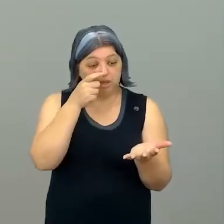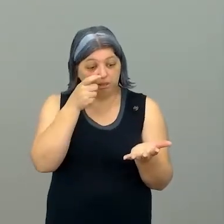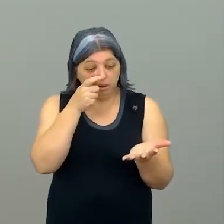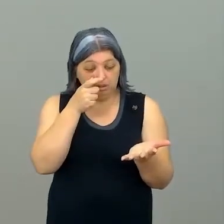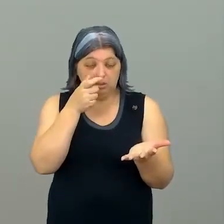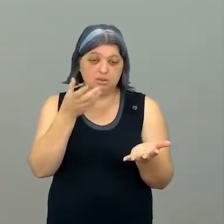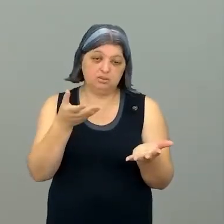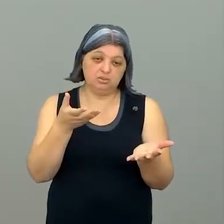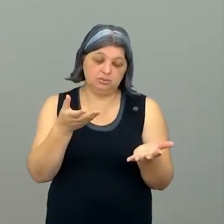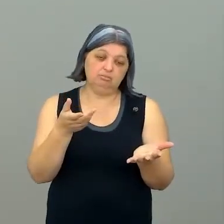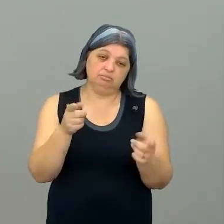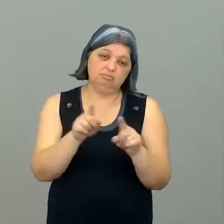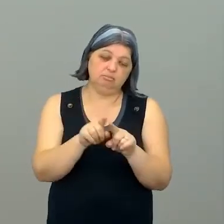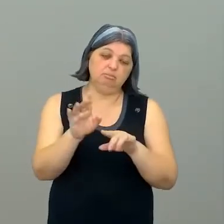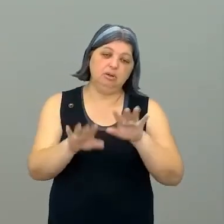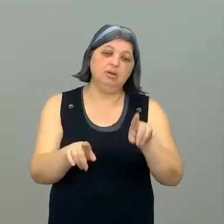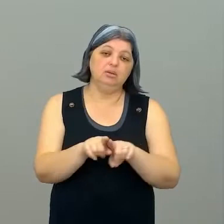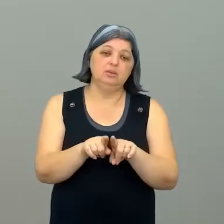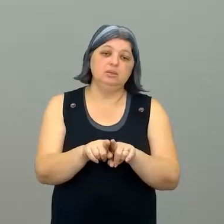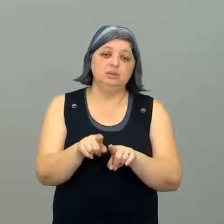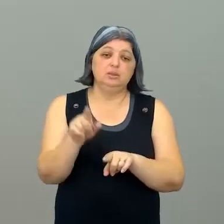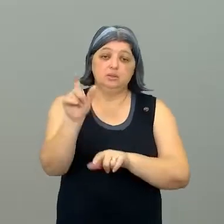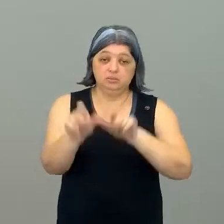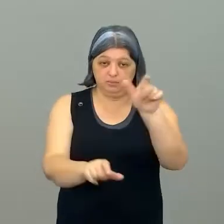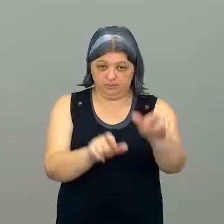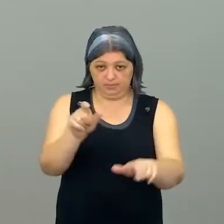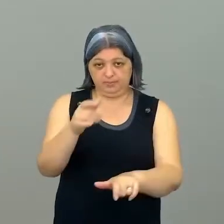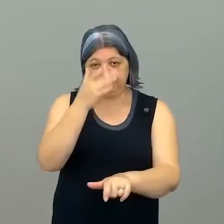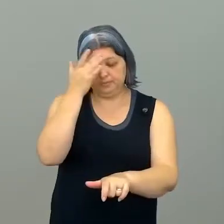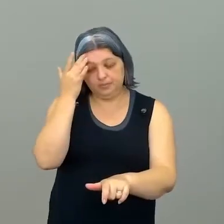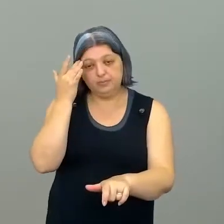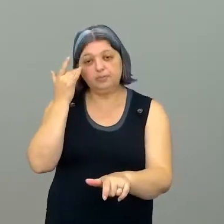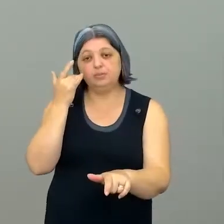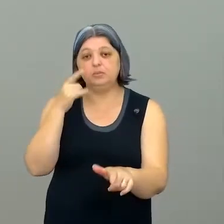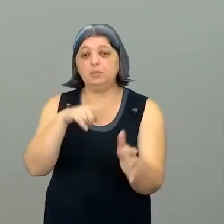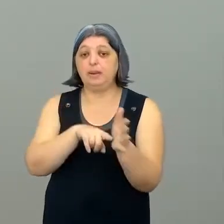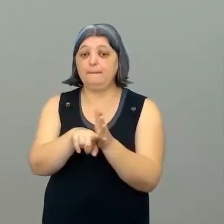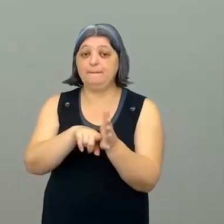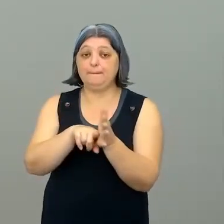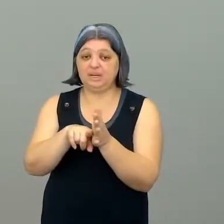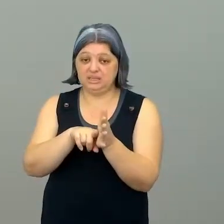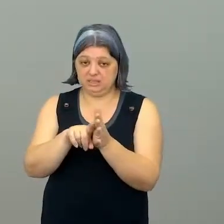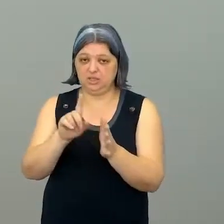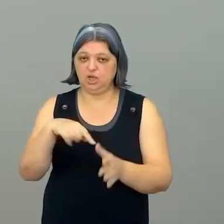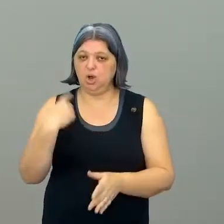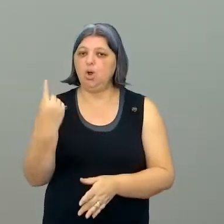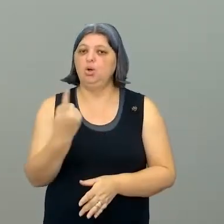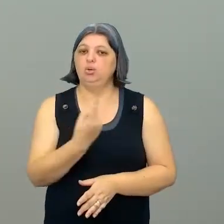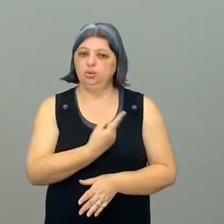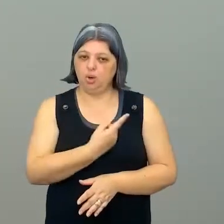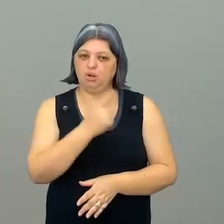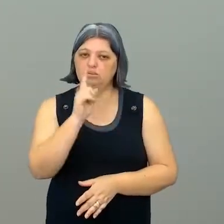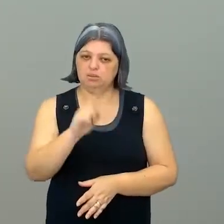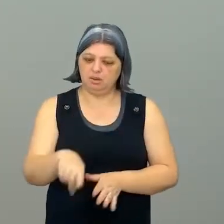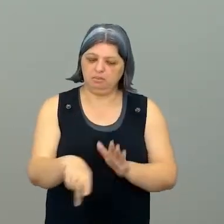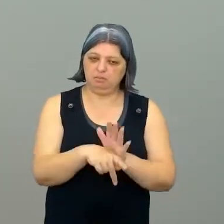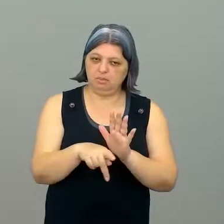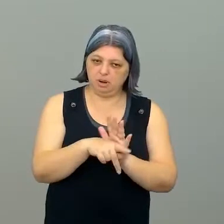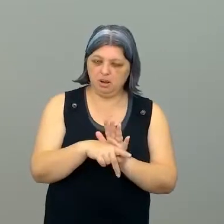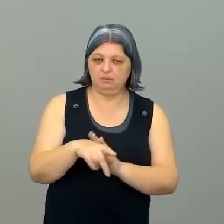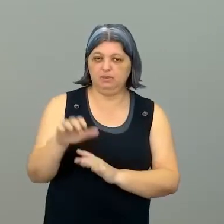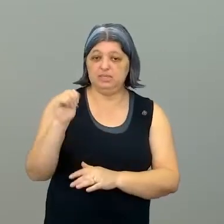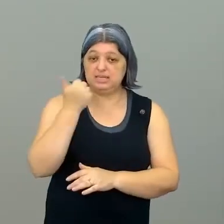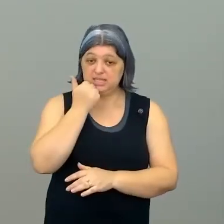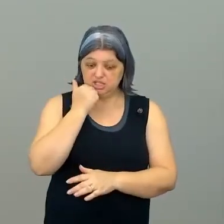ponto é justamente você, né, enquanto pesquisador, que eu falei para você, nós somos cientistas e pesquisadores,